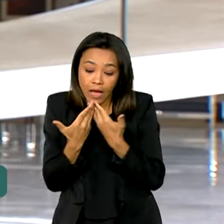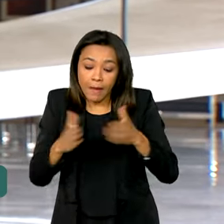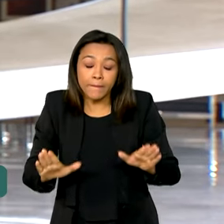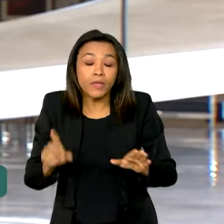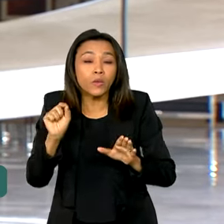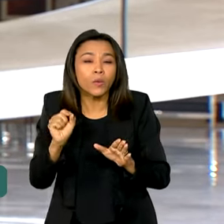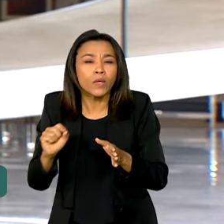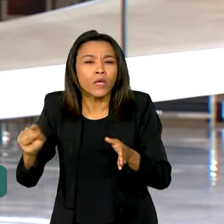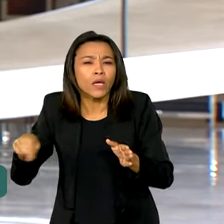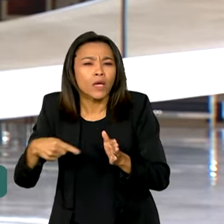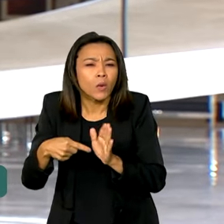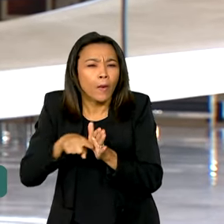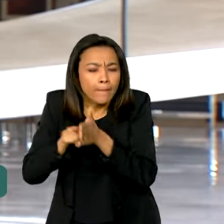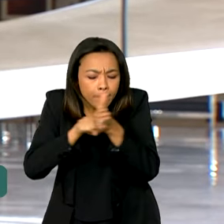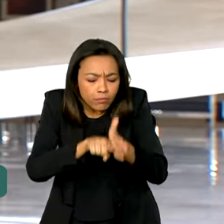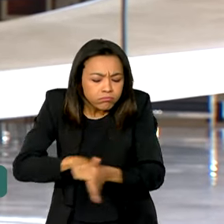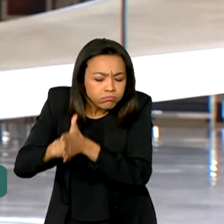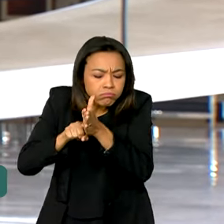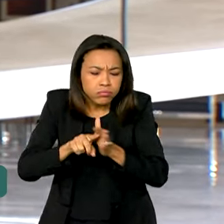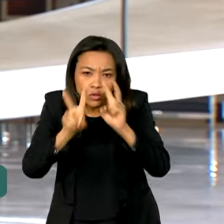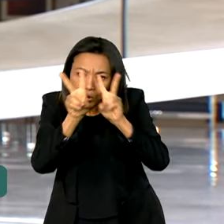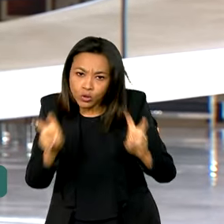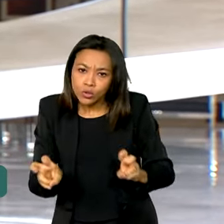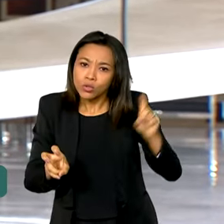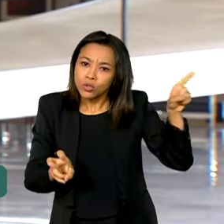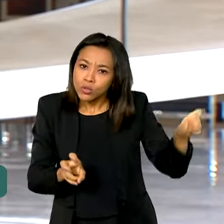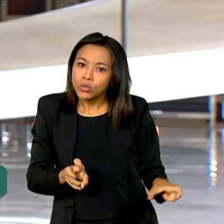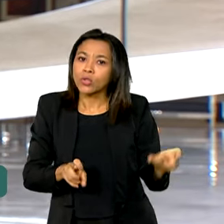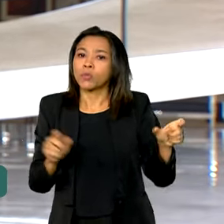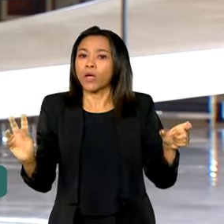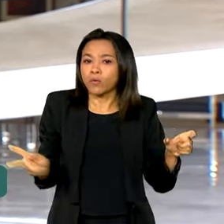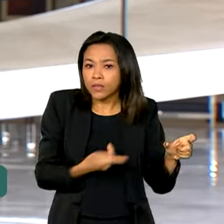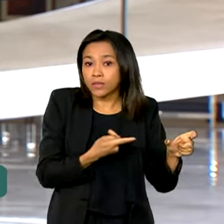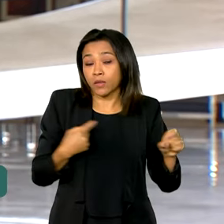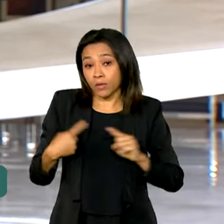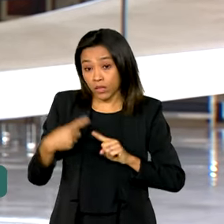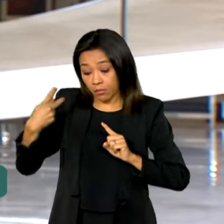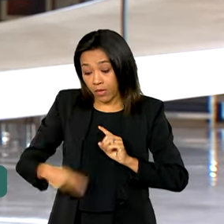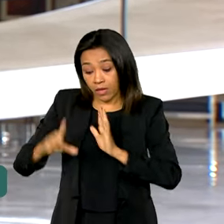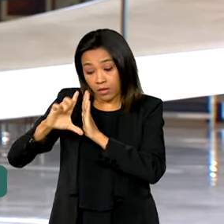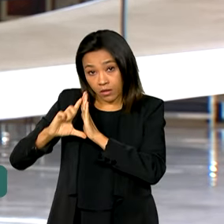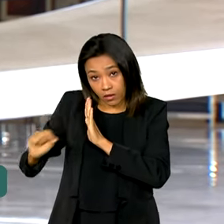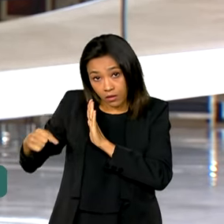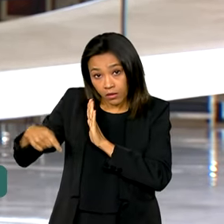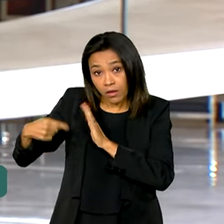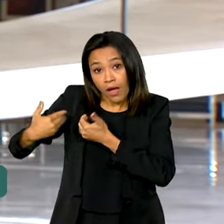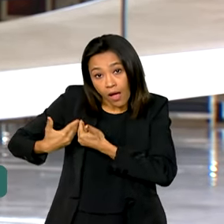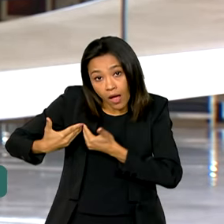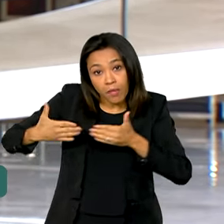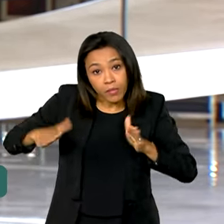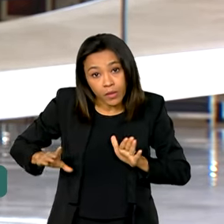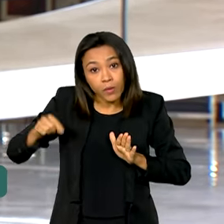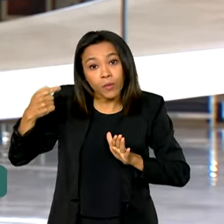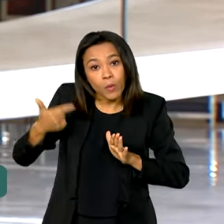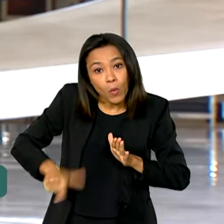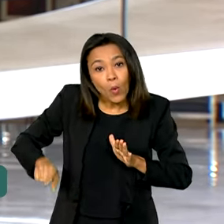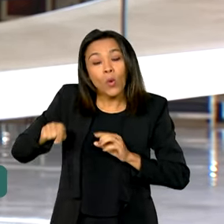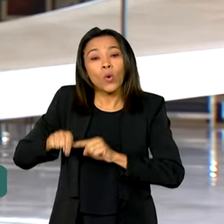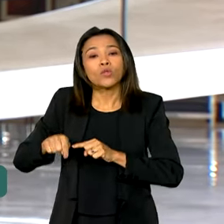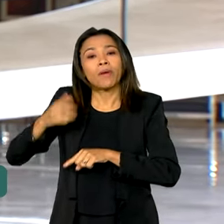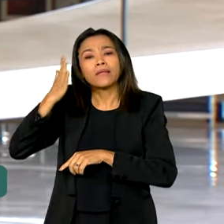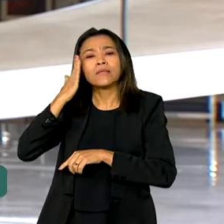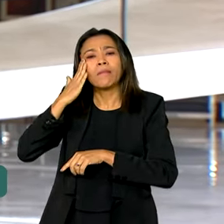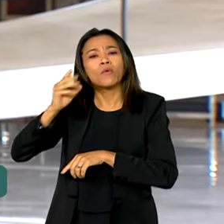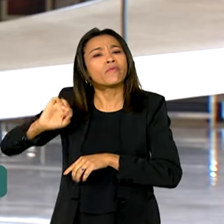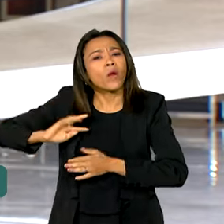investigação sobre o caso e a Comissão de Ética Pública da Presidência da República também abriu procedimento preliminar para